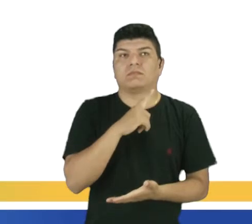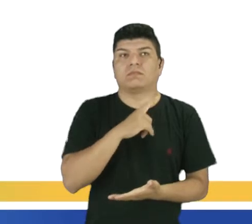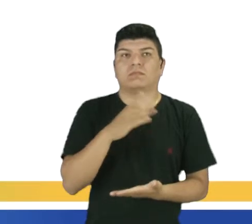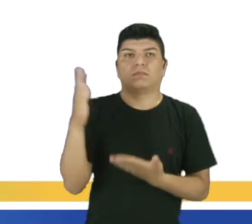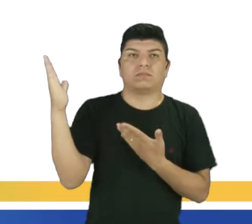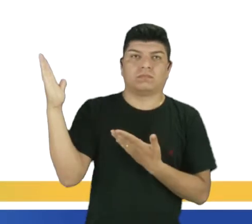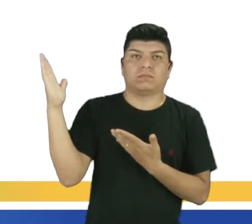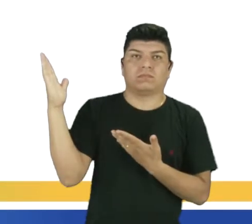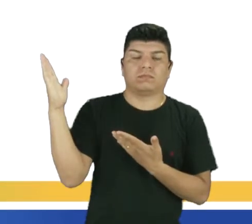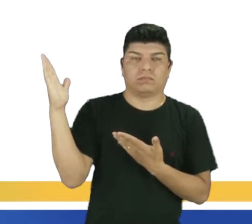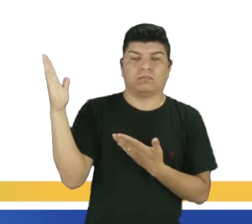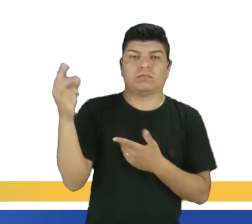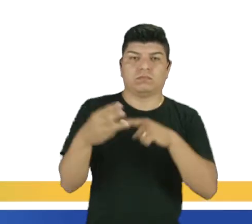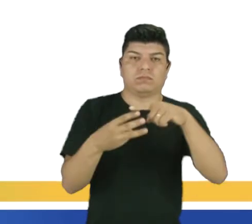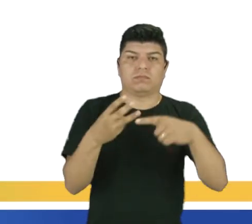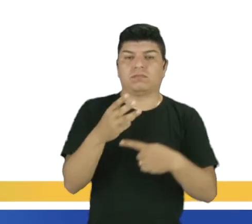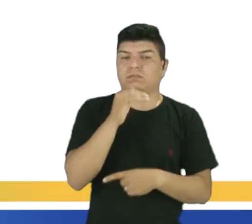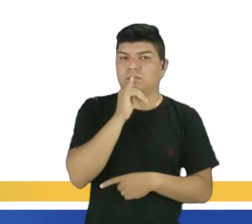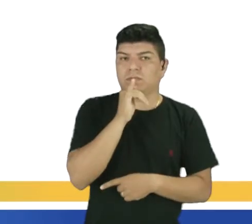três exemplos.